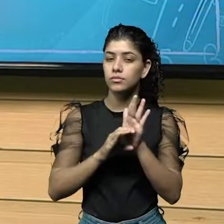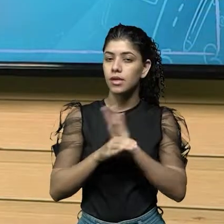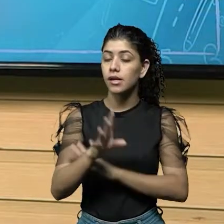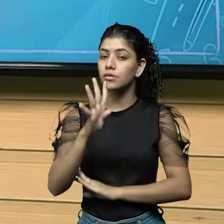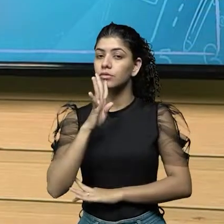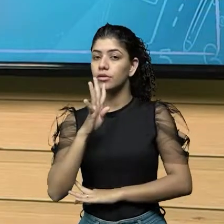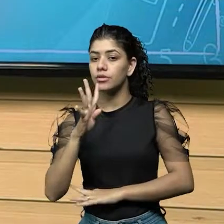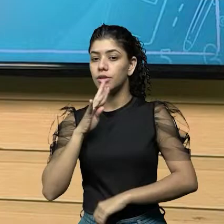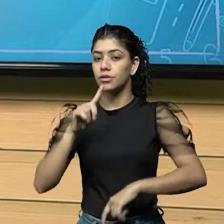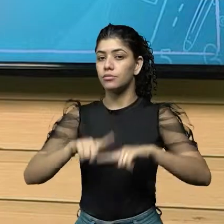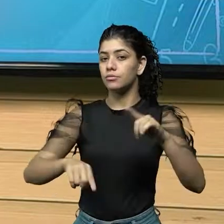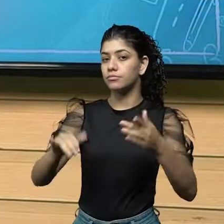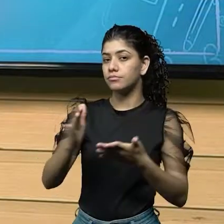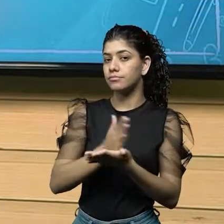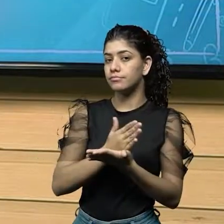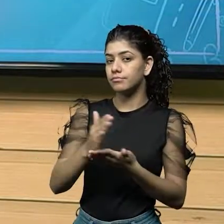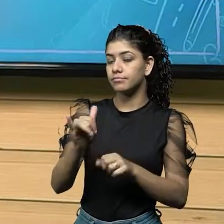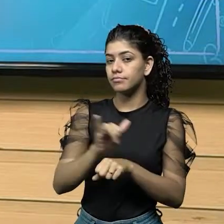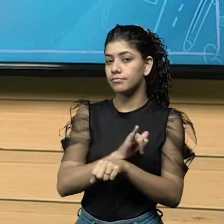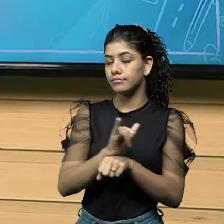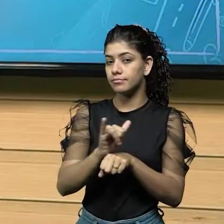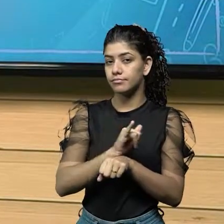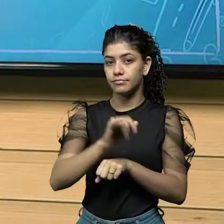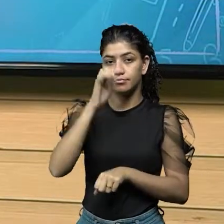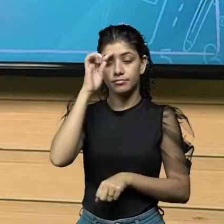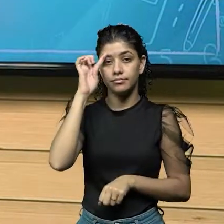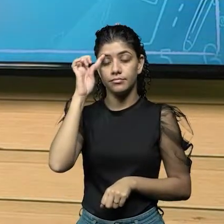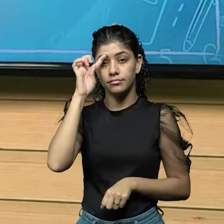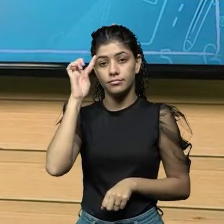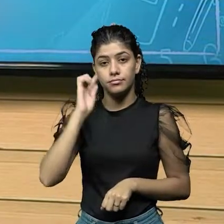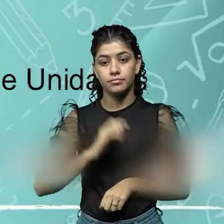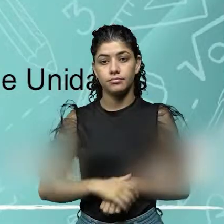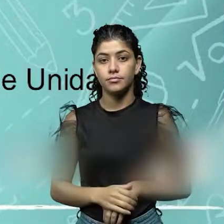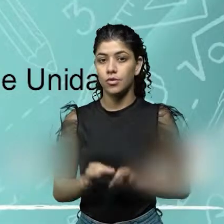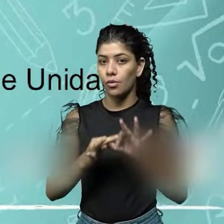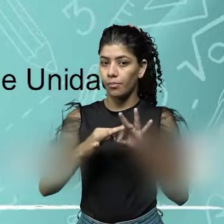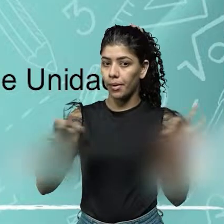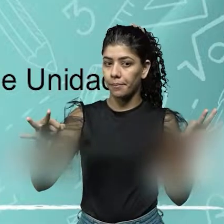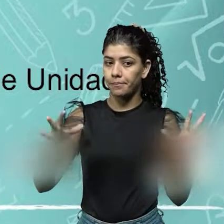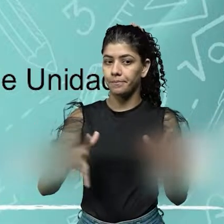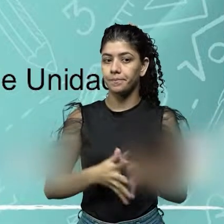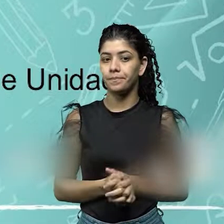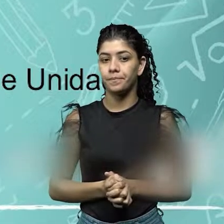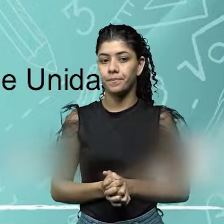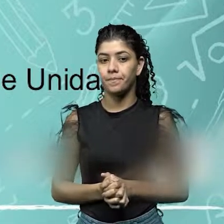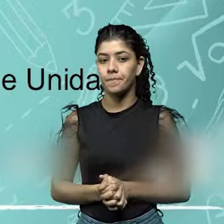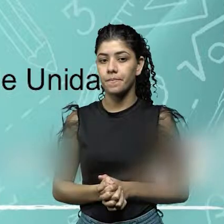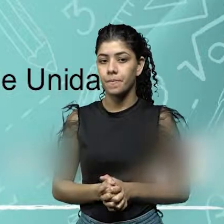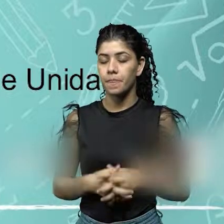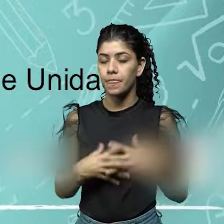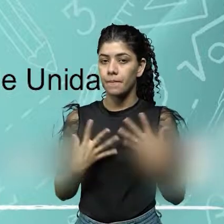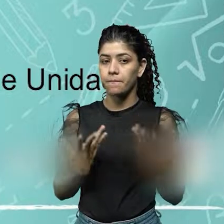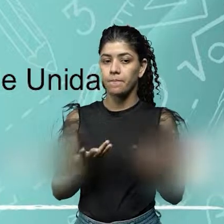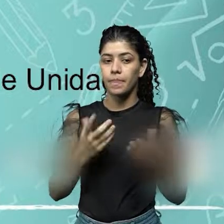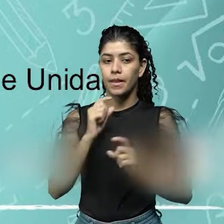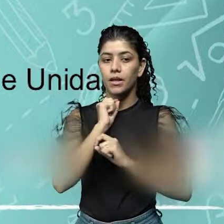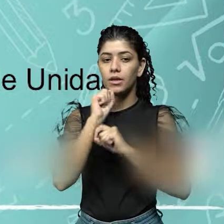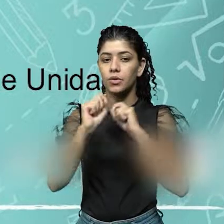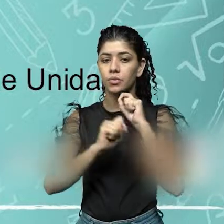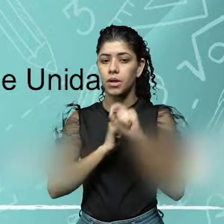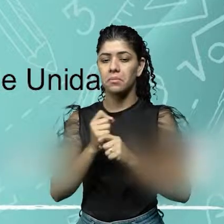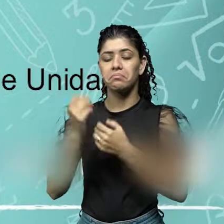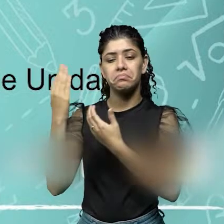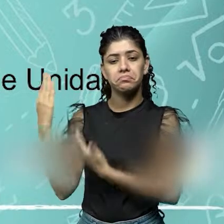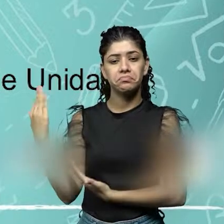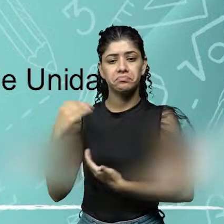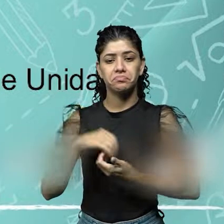alguns elementos do universo das medidas. Teoria da metrologia. Então a metrologia,